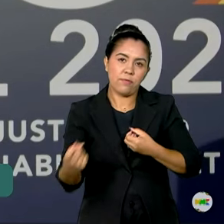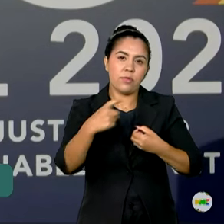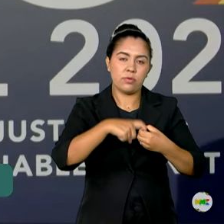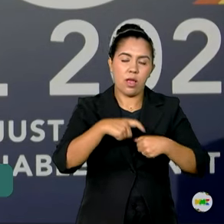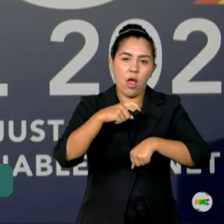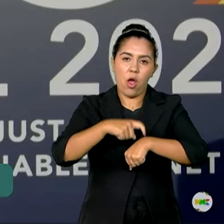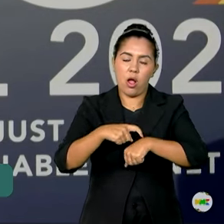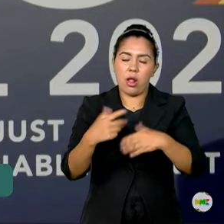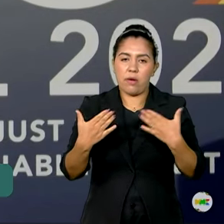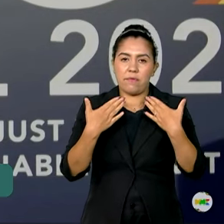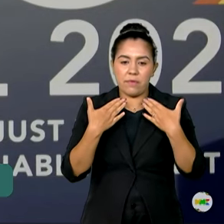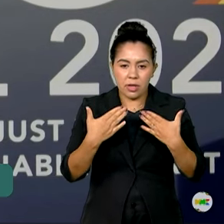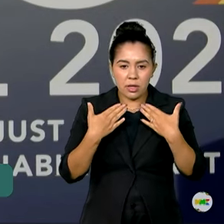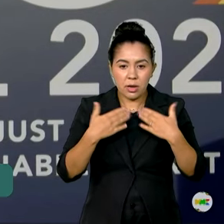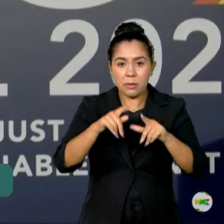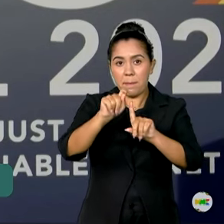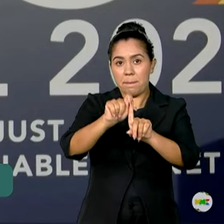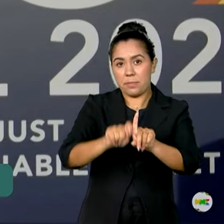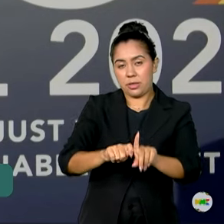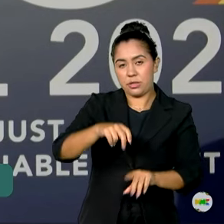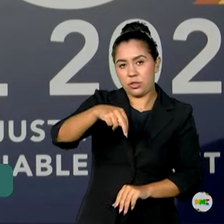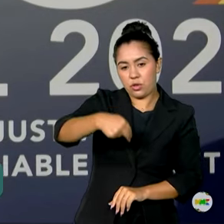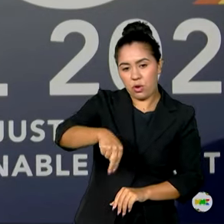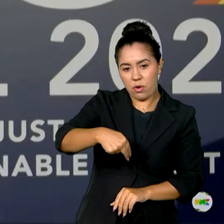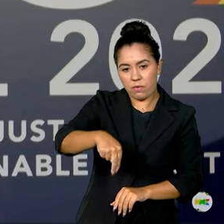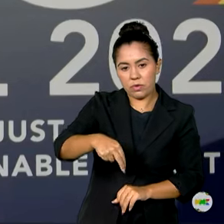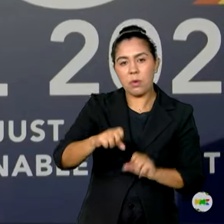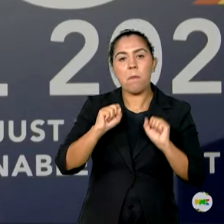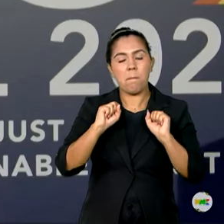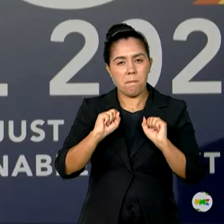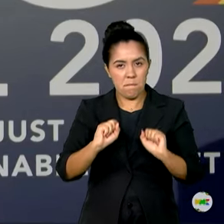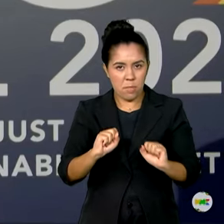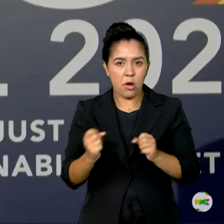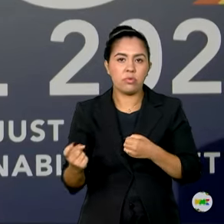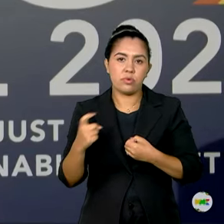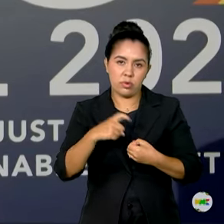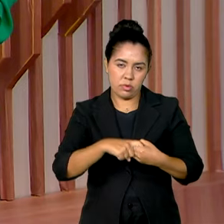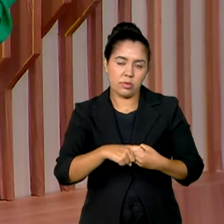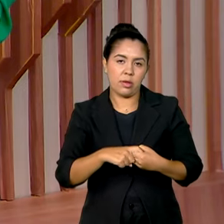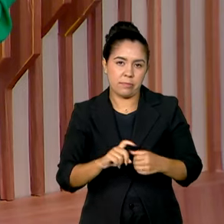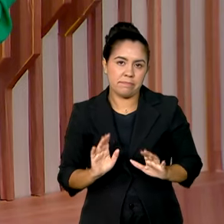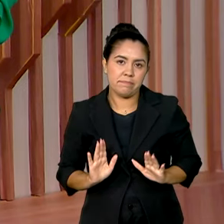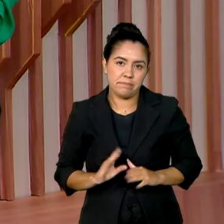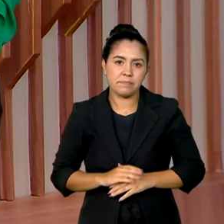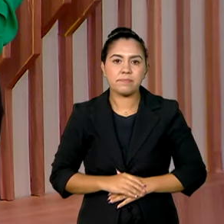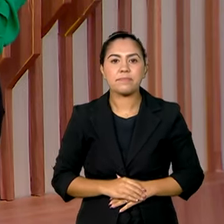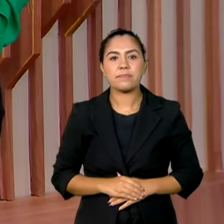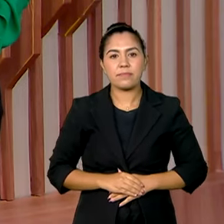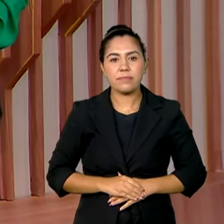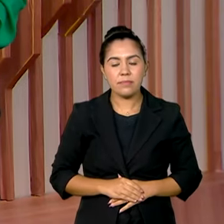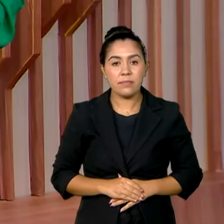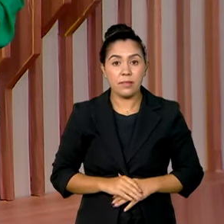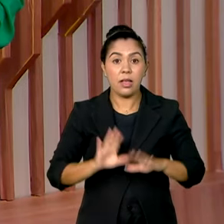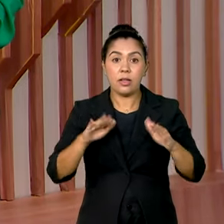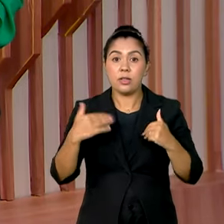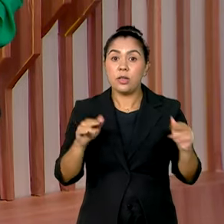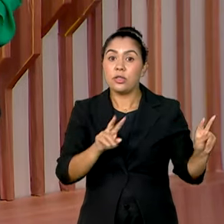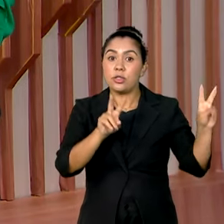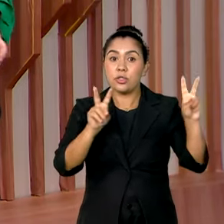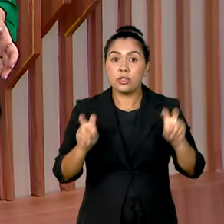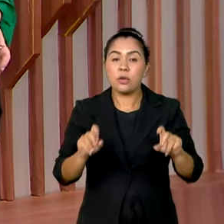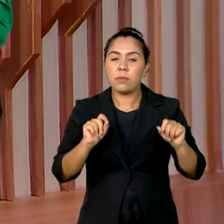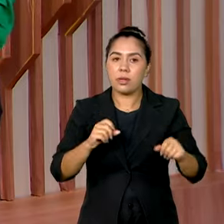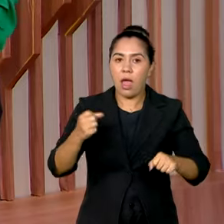horário de verão para o mês de novembro pode se tornar uma realidade muito premente. É isso. Depois de passar